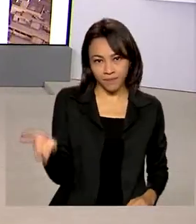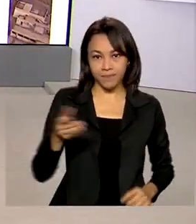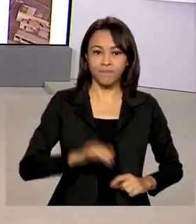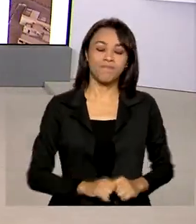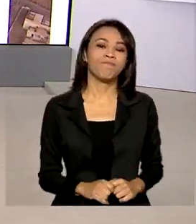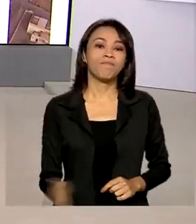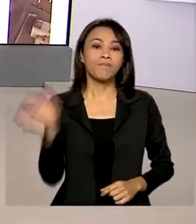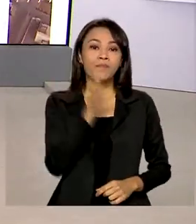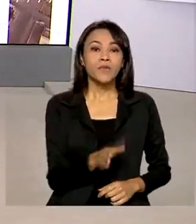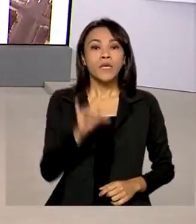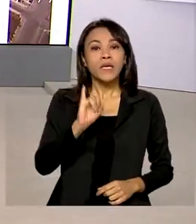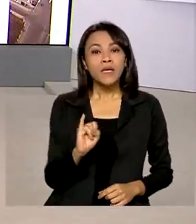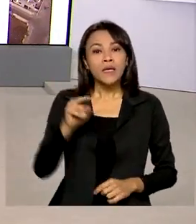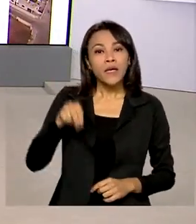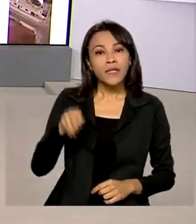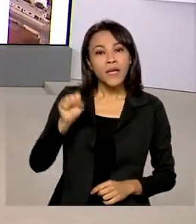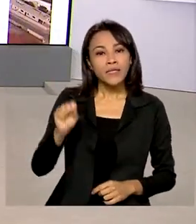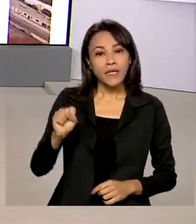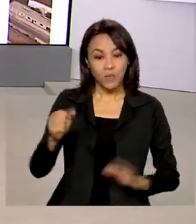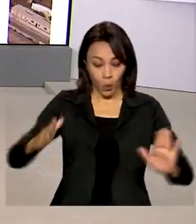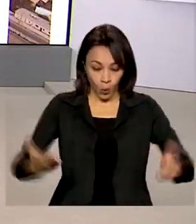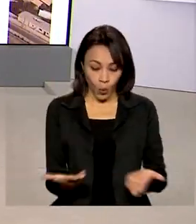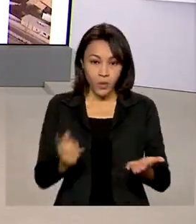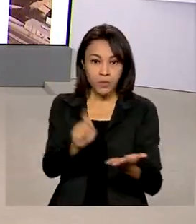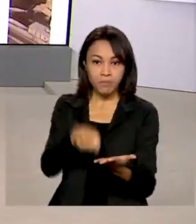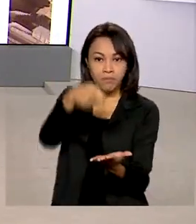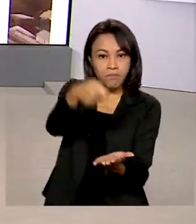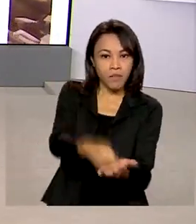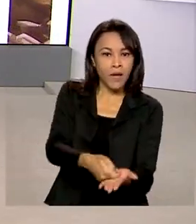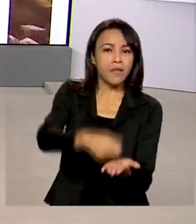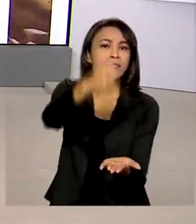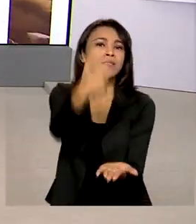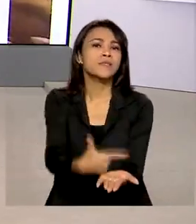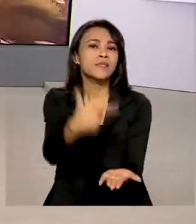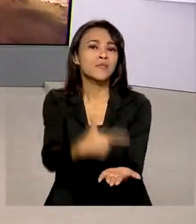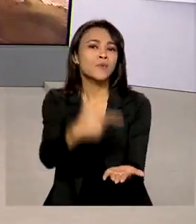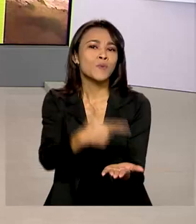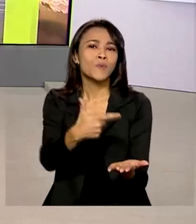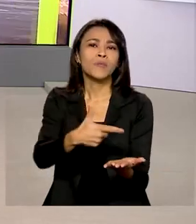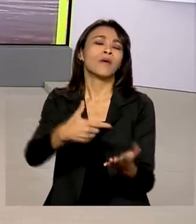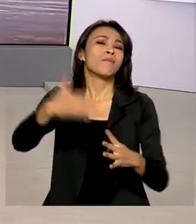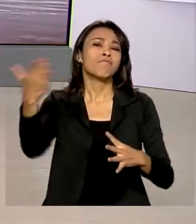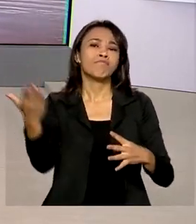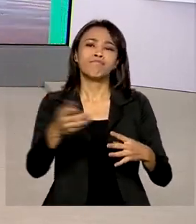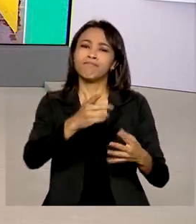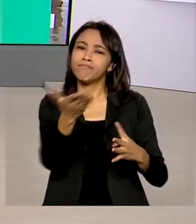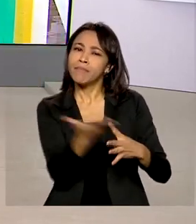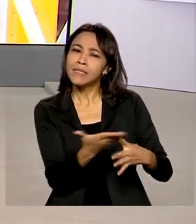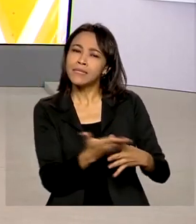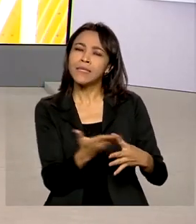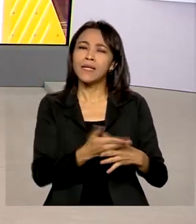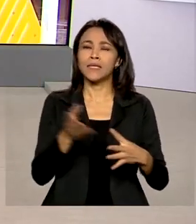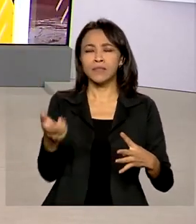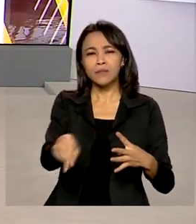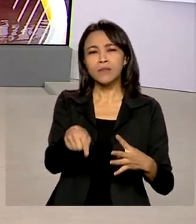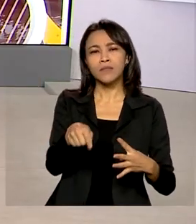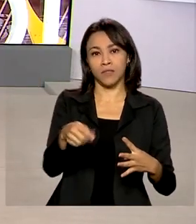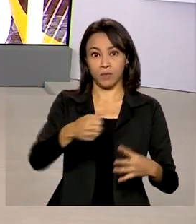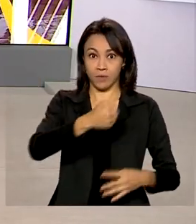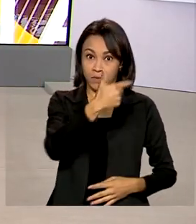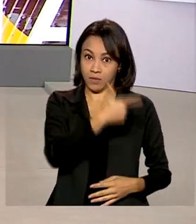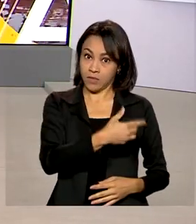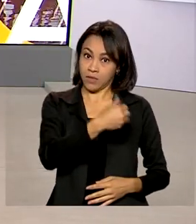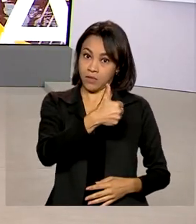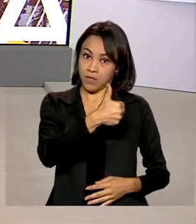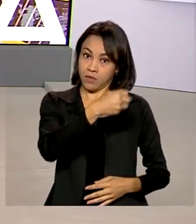O INSS paga a partir de hoje a segunda parcela do 13º salário para aposentados e pensionistas. Quem tem as